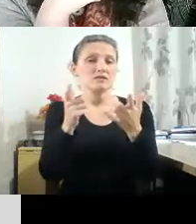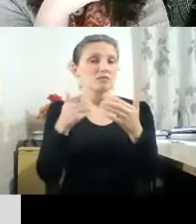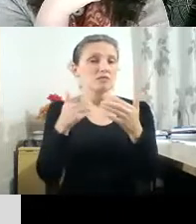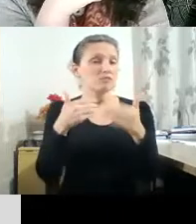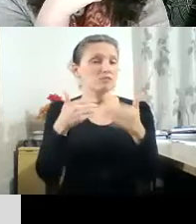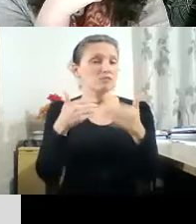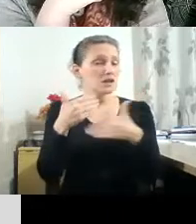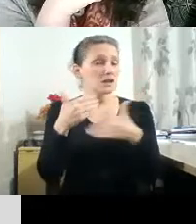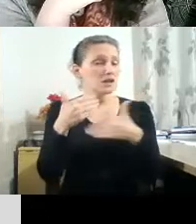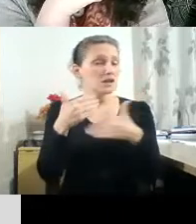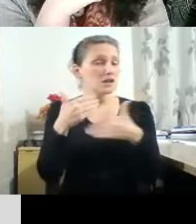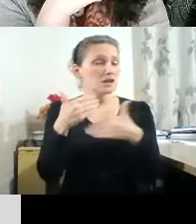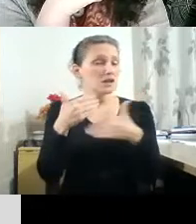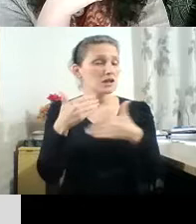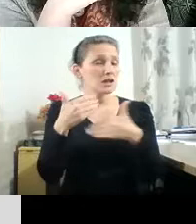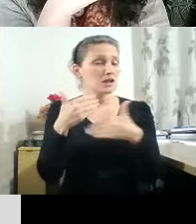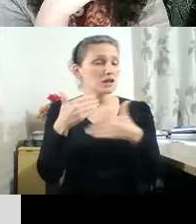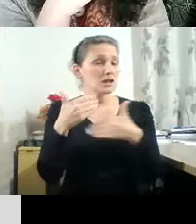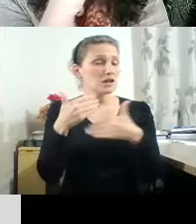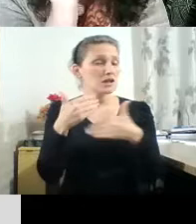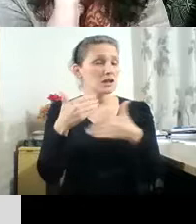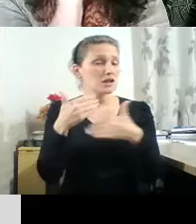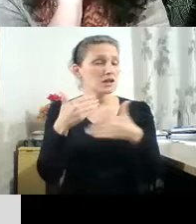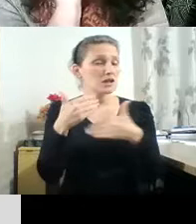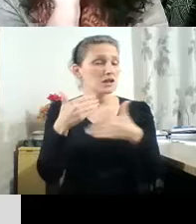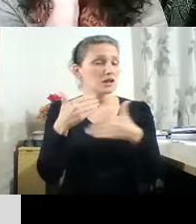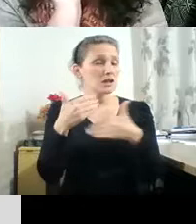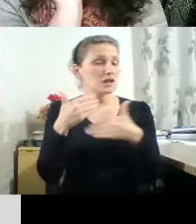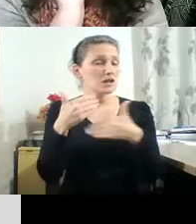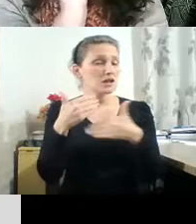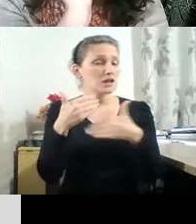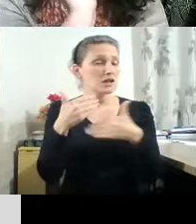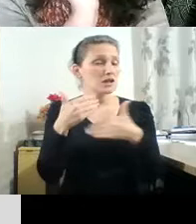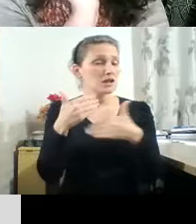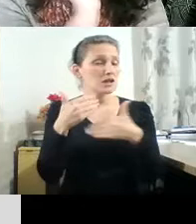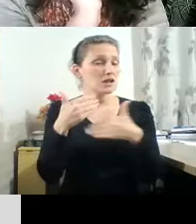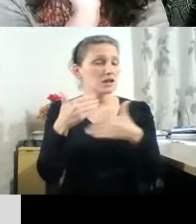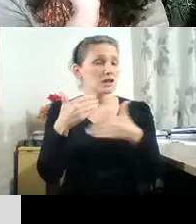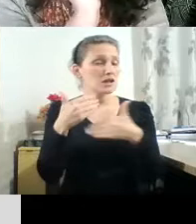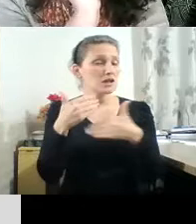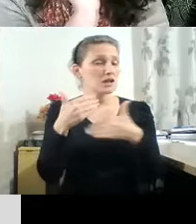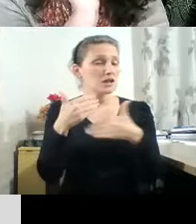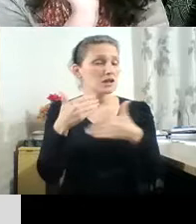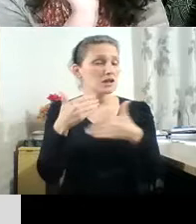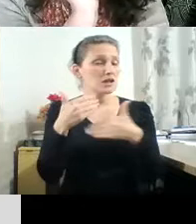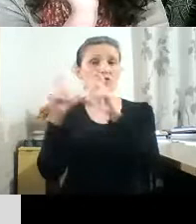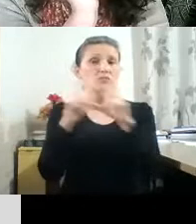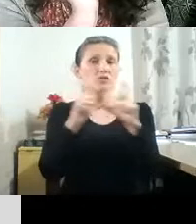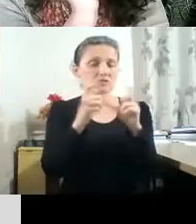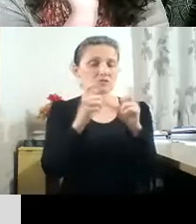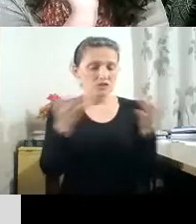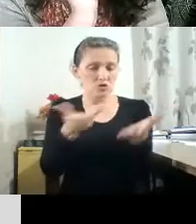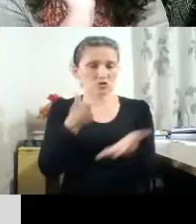realidade que é a fotografia e essa fotografia é do que nós queremos falar hoje, é do Boris Kossori,